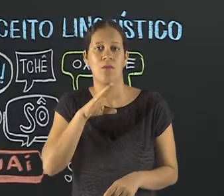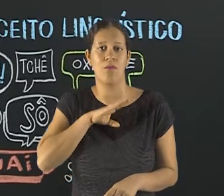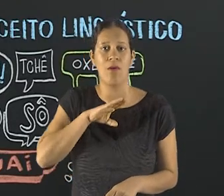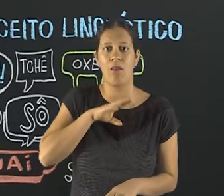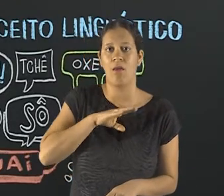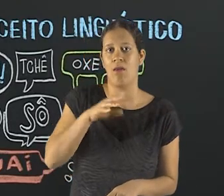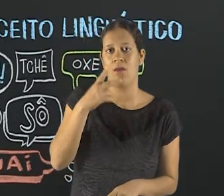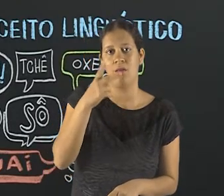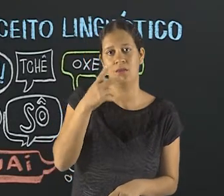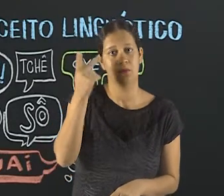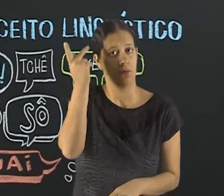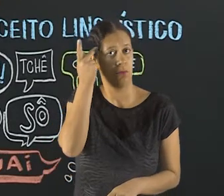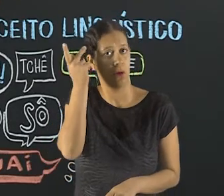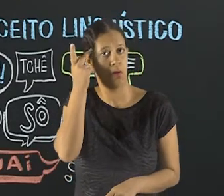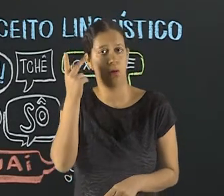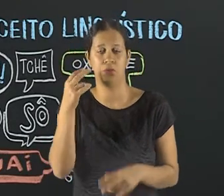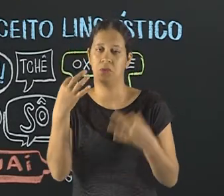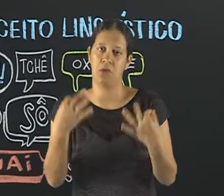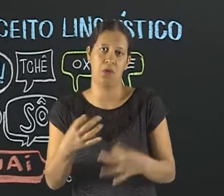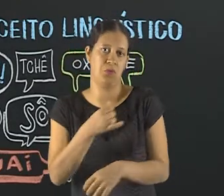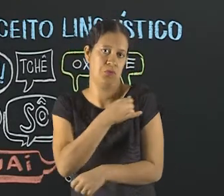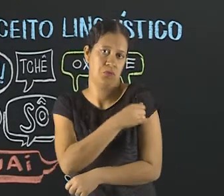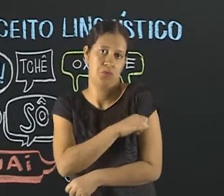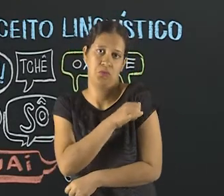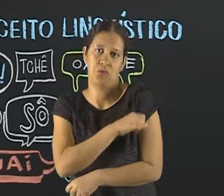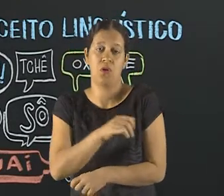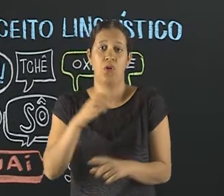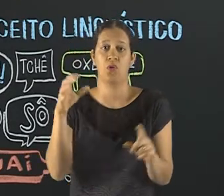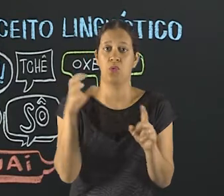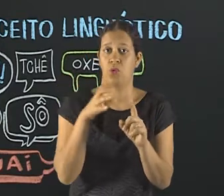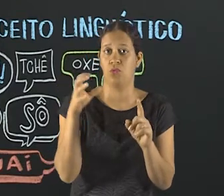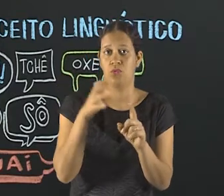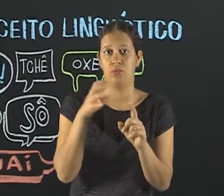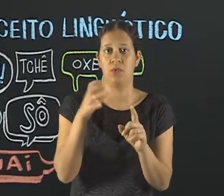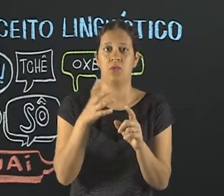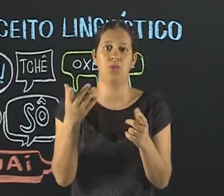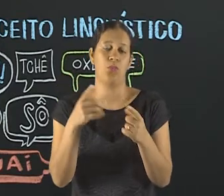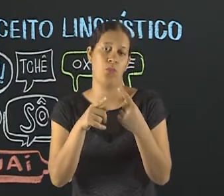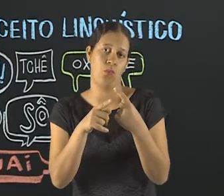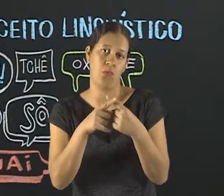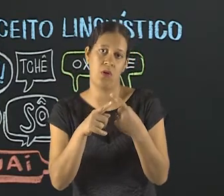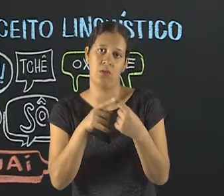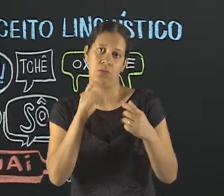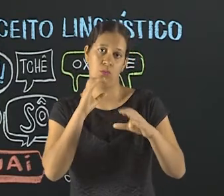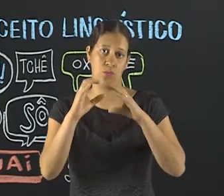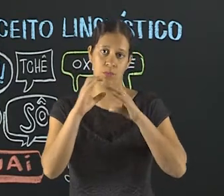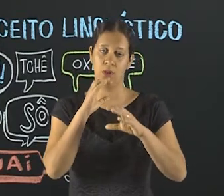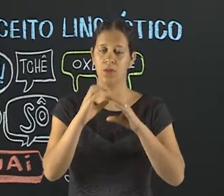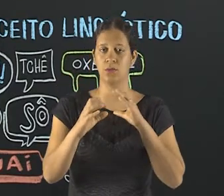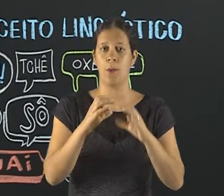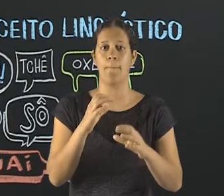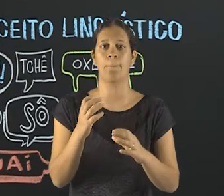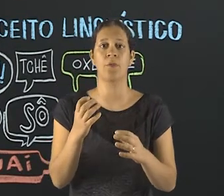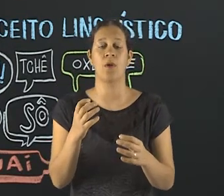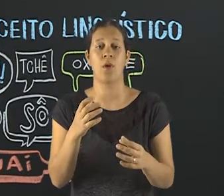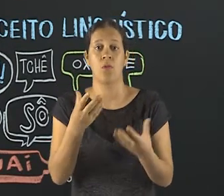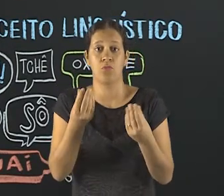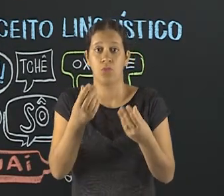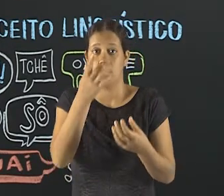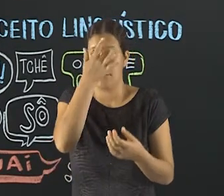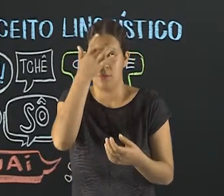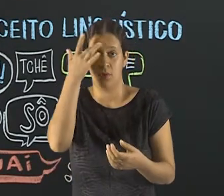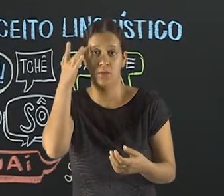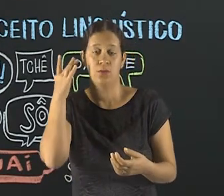a língua falada em São Paulo e no Rio de Janeiro, muitas vezes por influência de quê? Dos meios de comunicação. Muita gente, quando